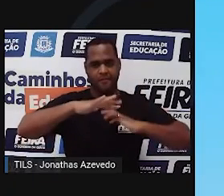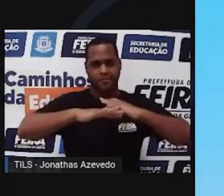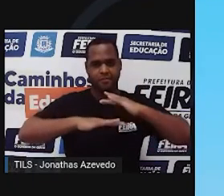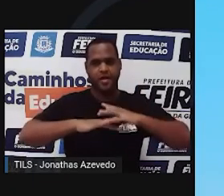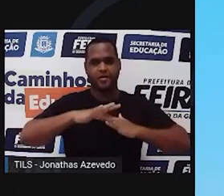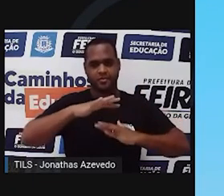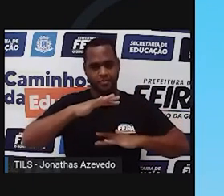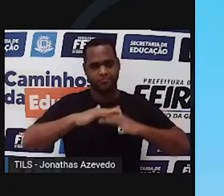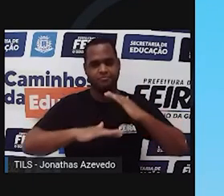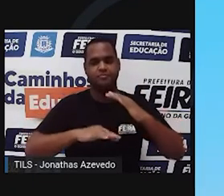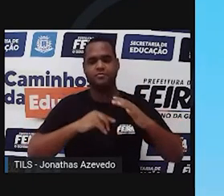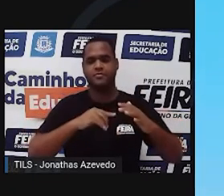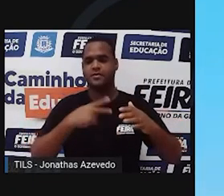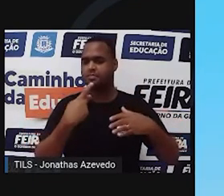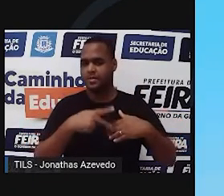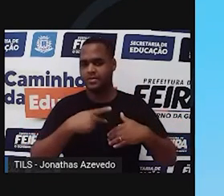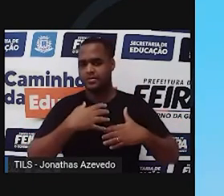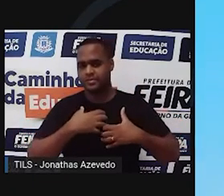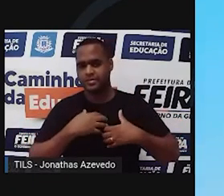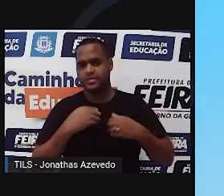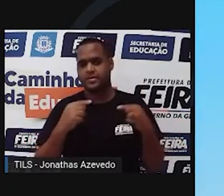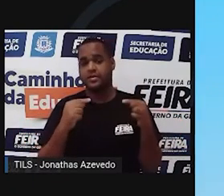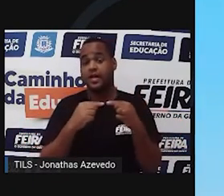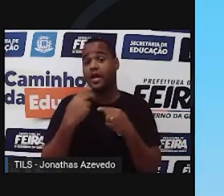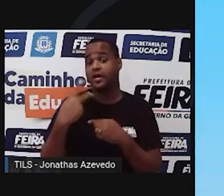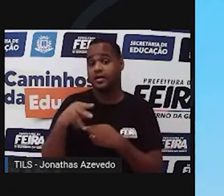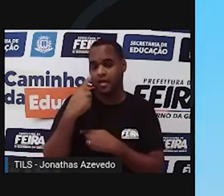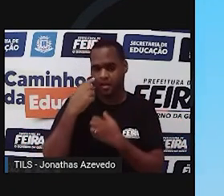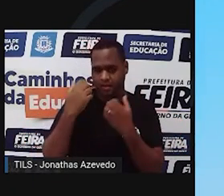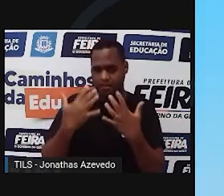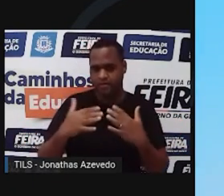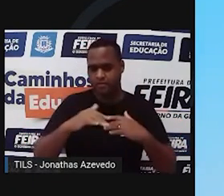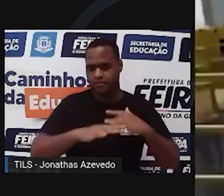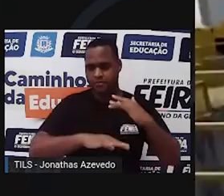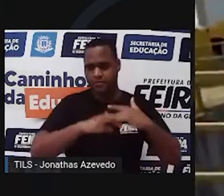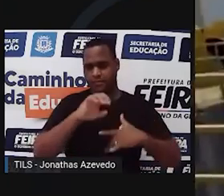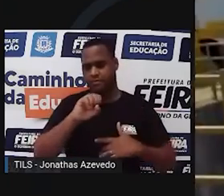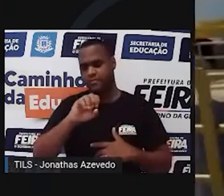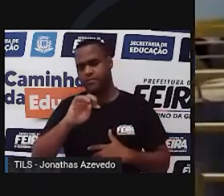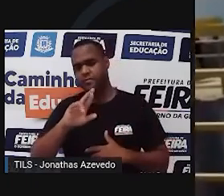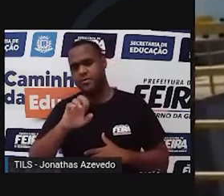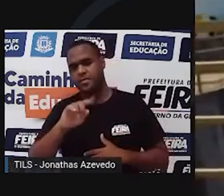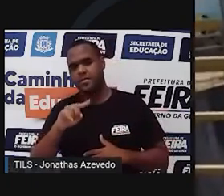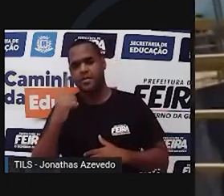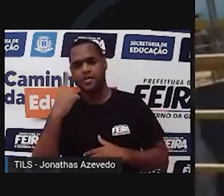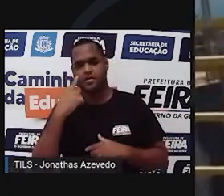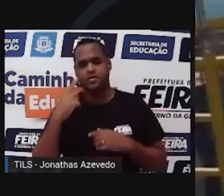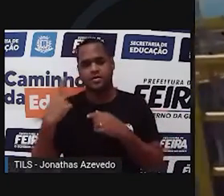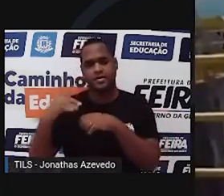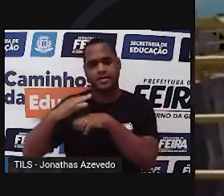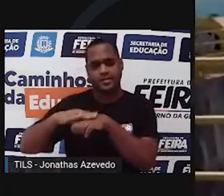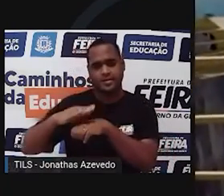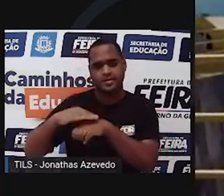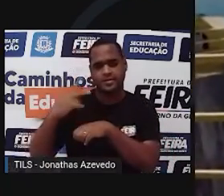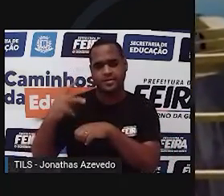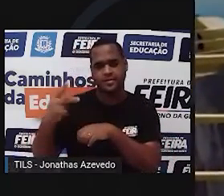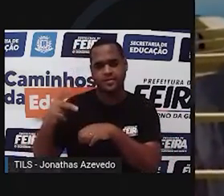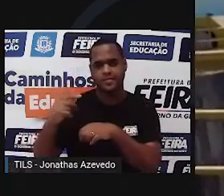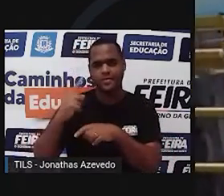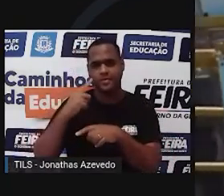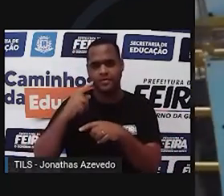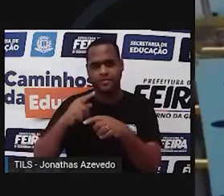eclusa daqui da região de Sobradinho, ela é gerida pelo consórcio Eclusa Sobradinho